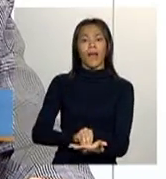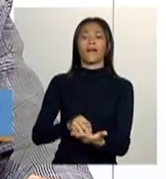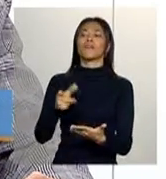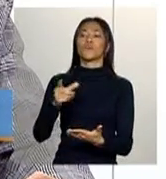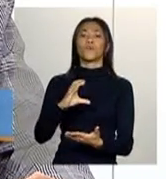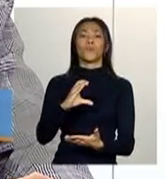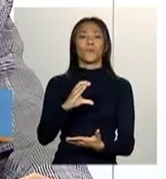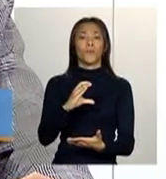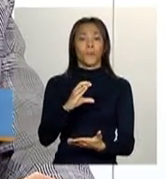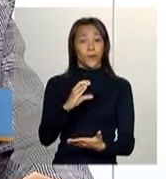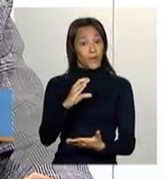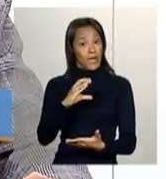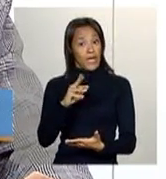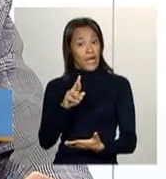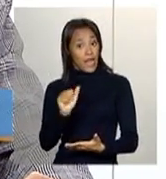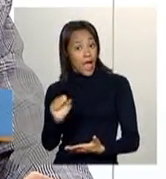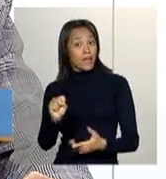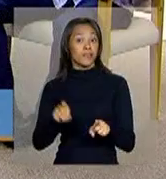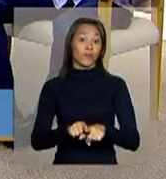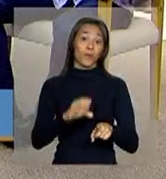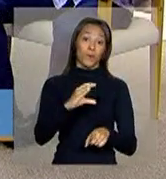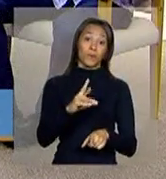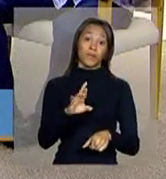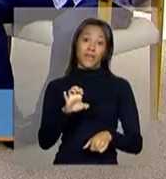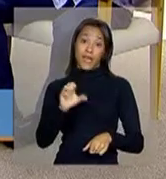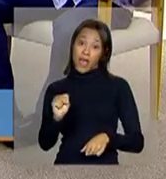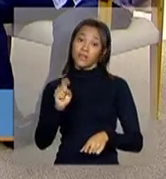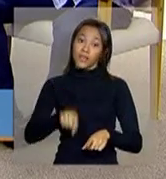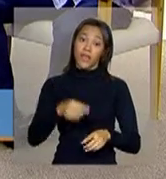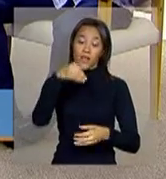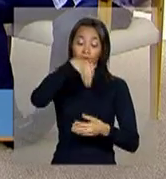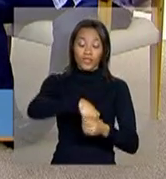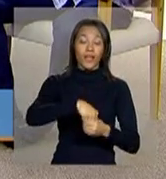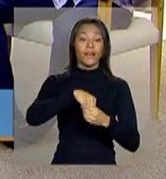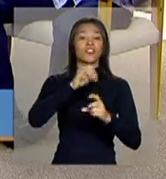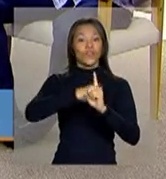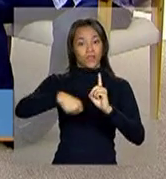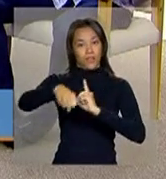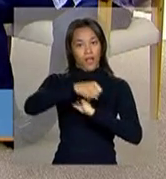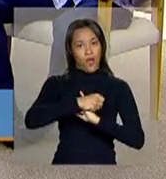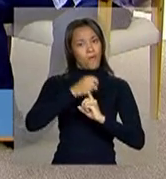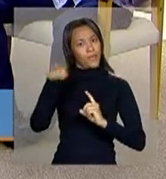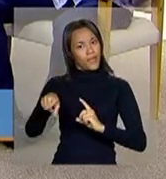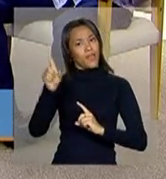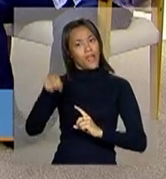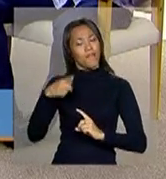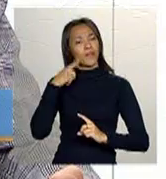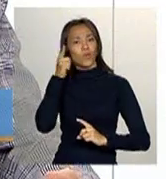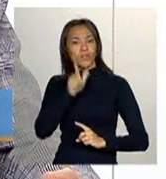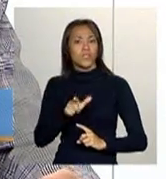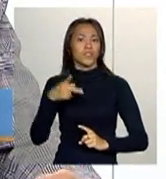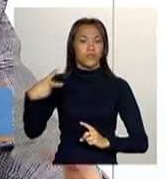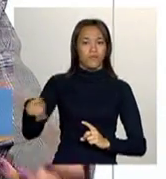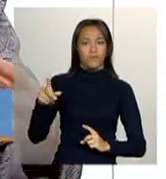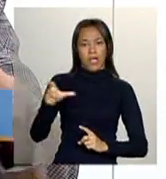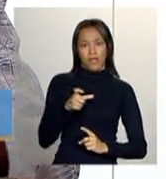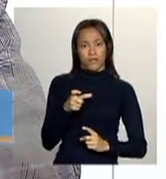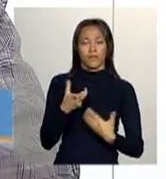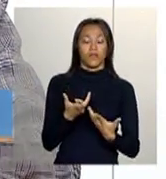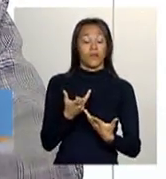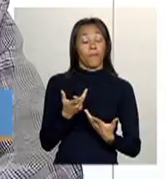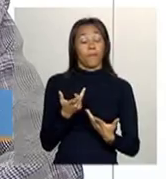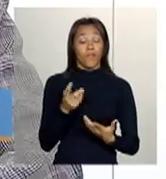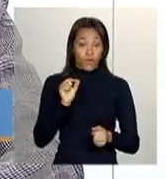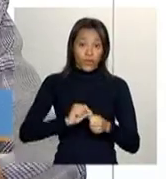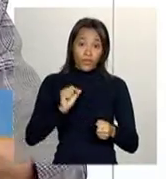do CRAS, do CREAS, que são as unidades de assistência social para receber o cartão, para ter como um ponto de referência ali. Então,